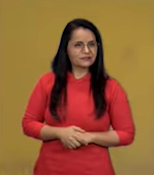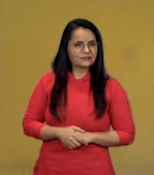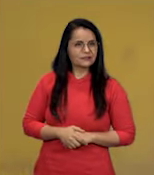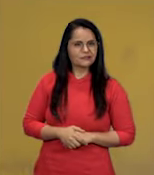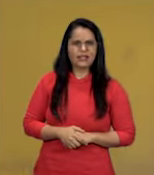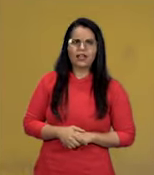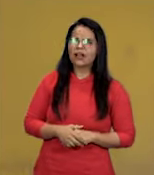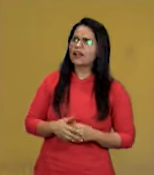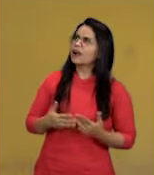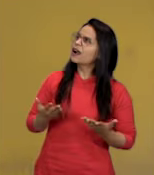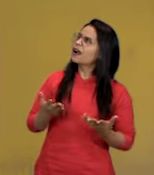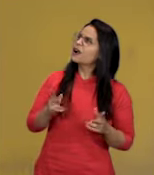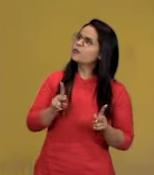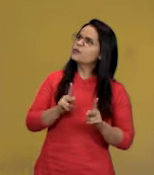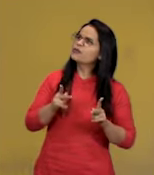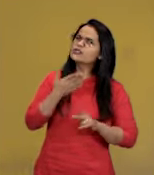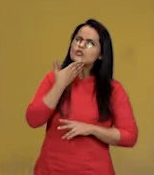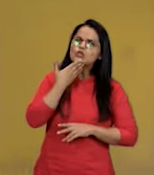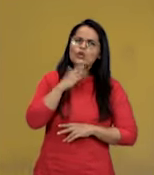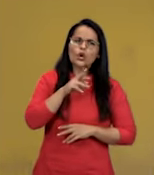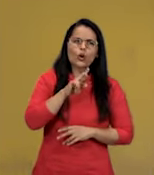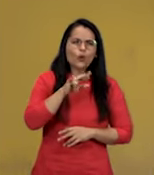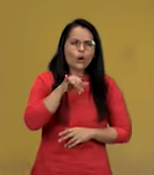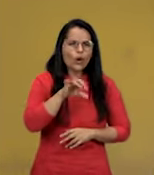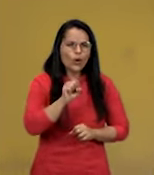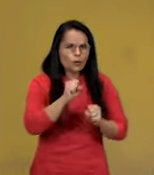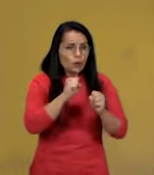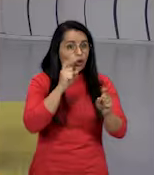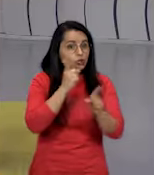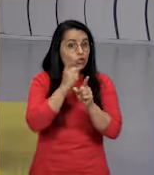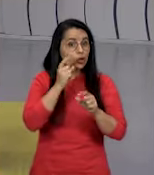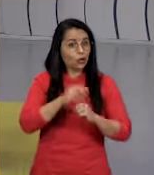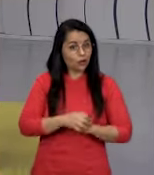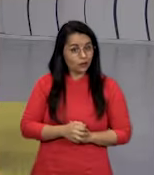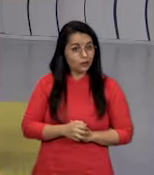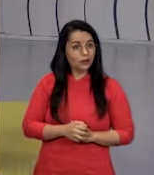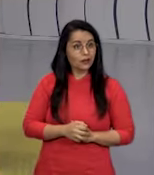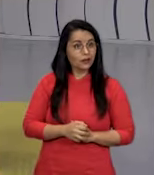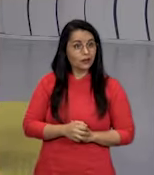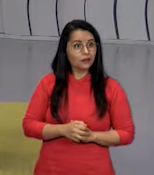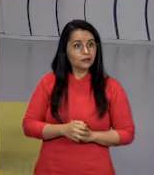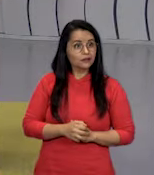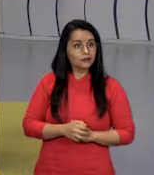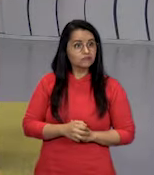Ah, professora, qual o reino que eu posso encontrar estes organismos?